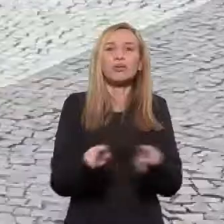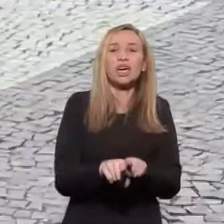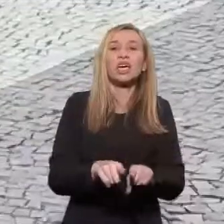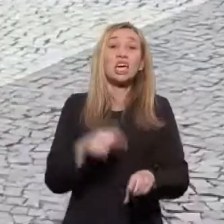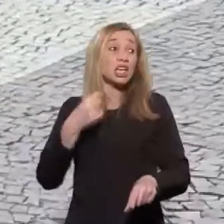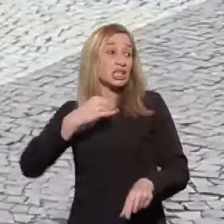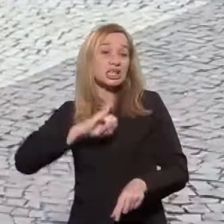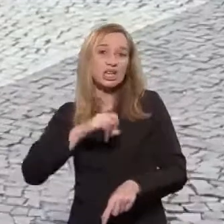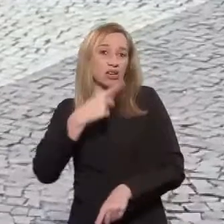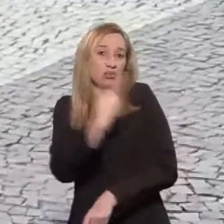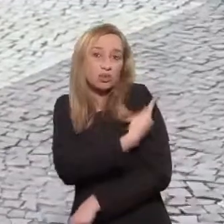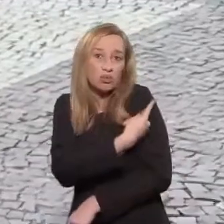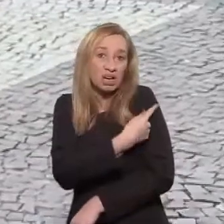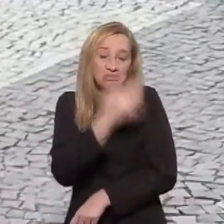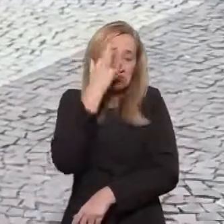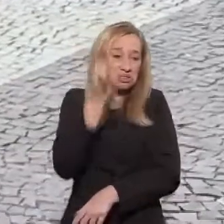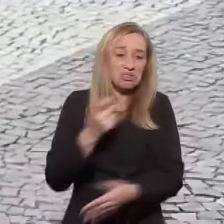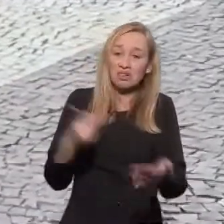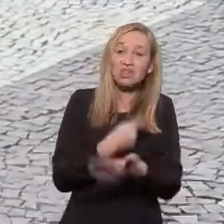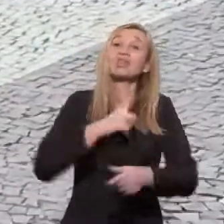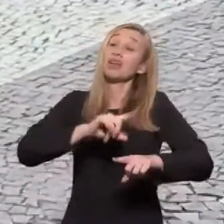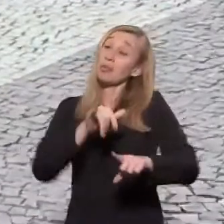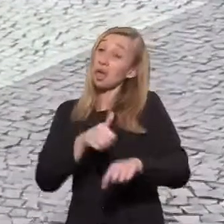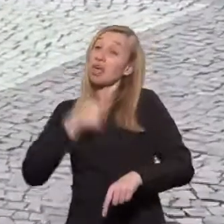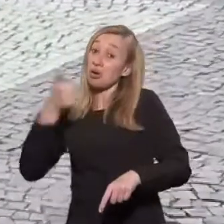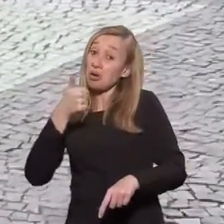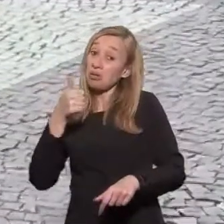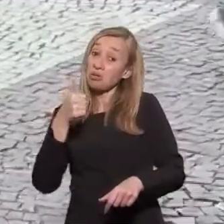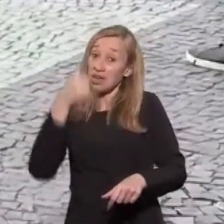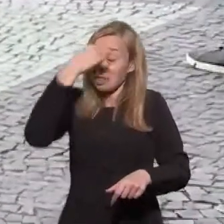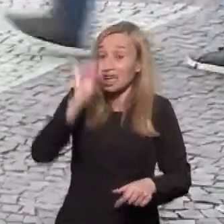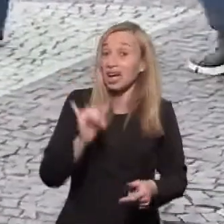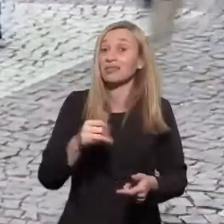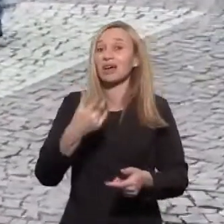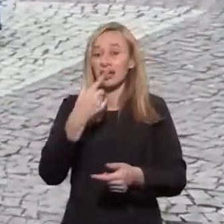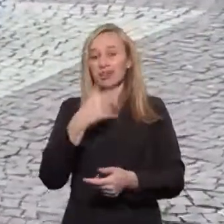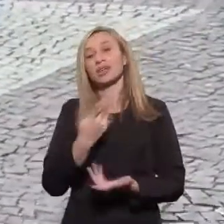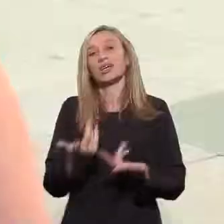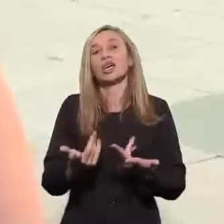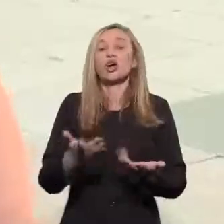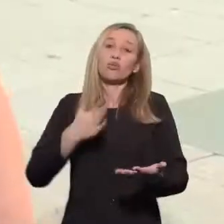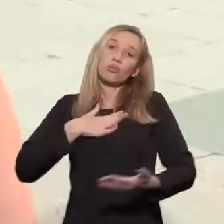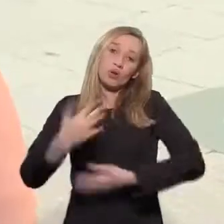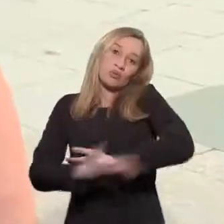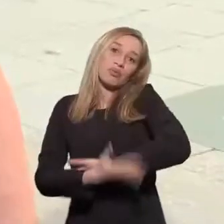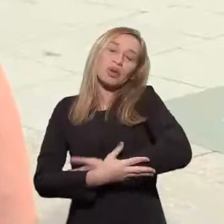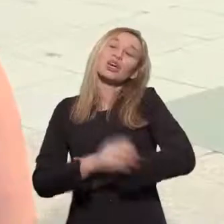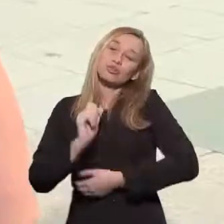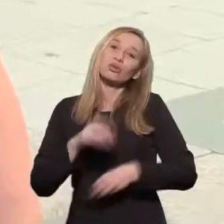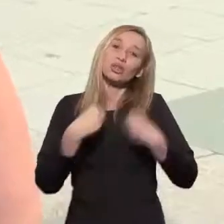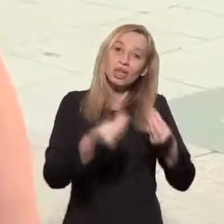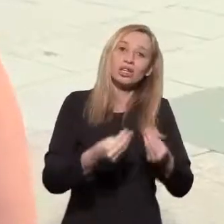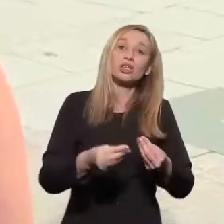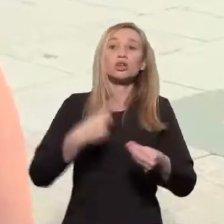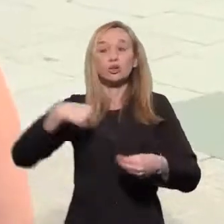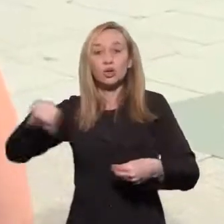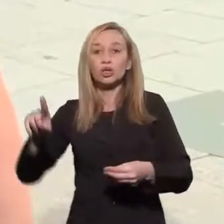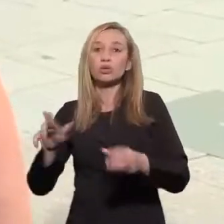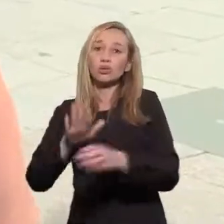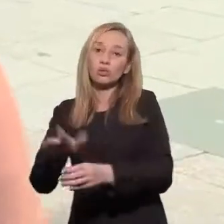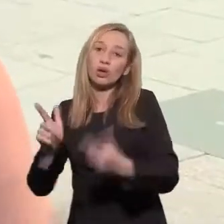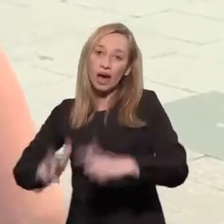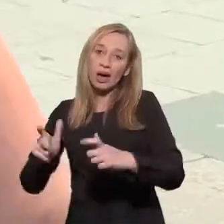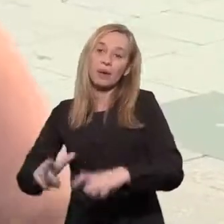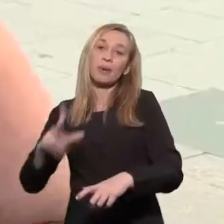família. Se não tomar, não sabe o que vai acontecer. Então é melhor prevenir, né? Tem que tomar remédio. No meu bebê eu estou dando. Eu estou indo na rede